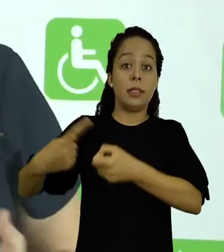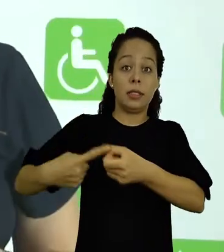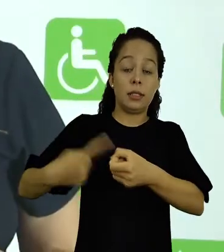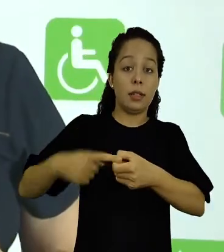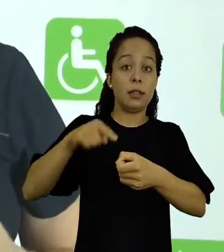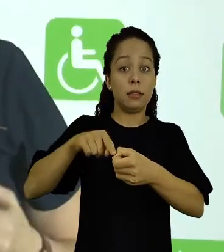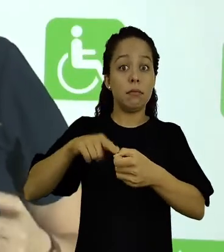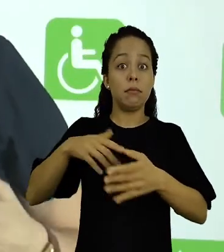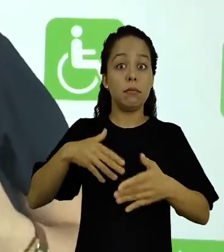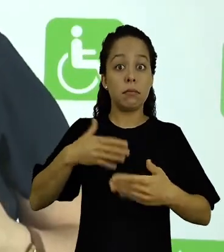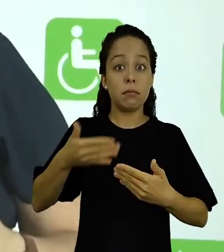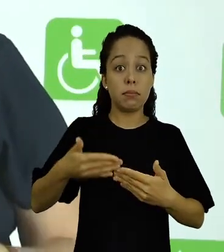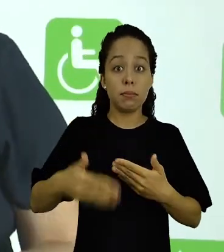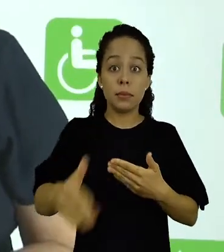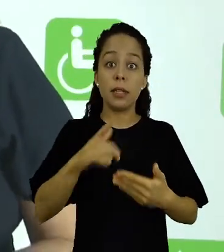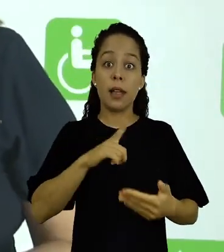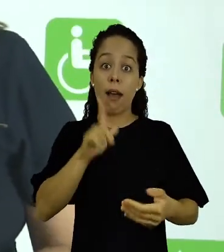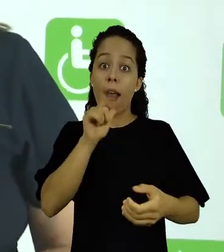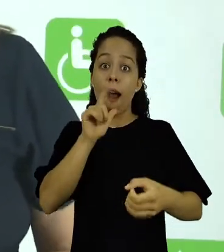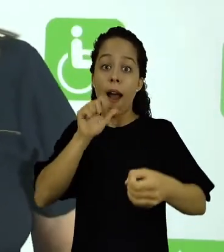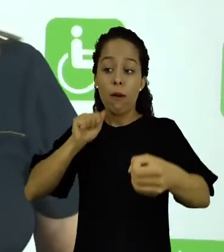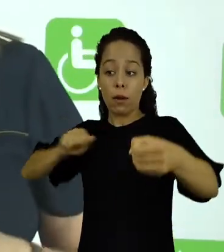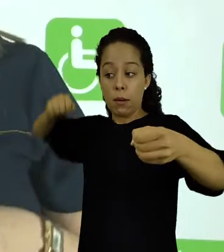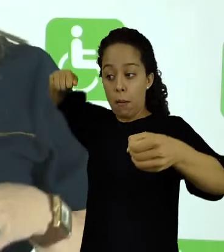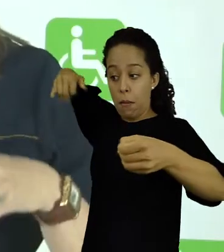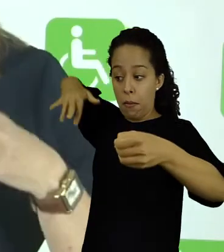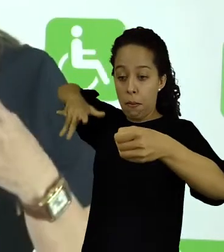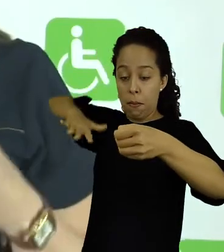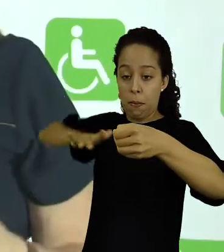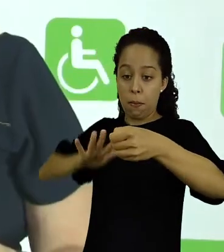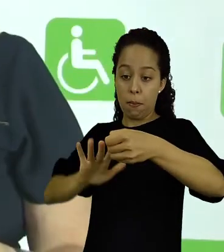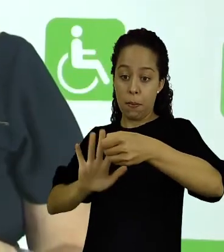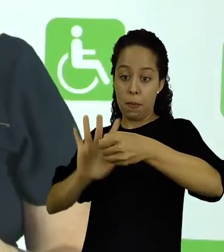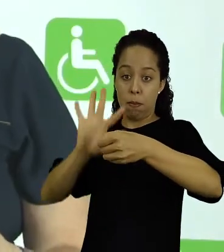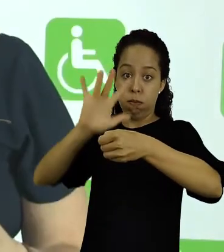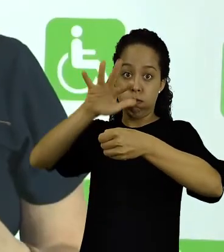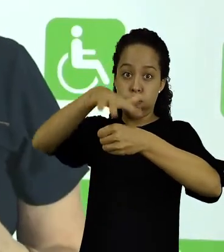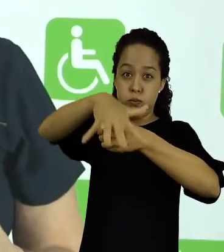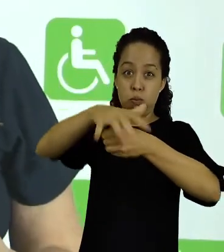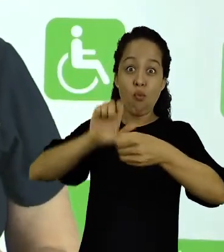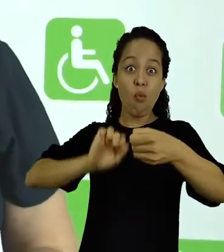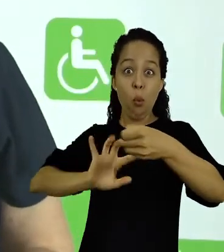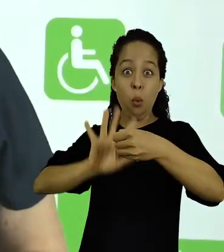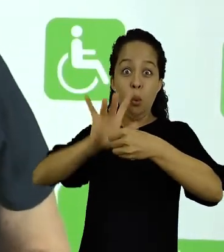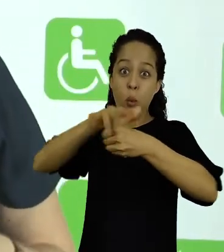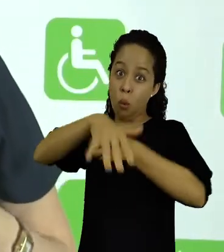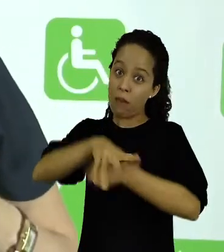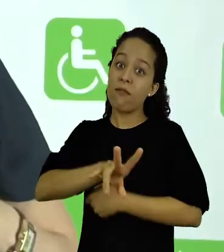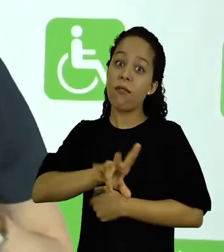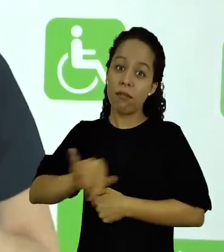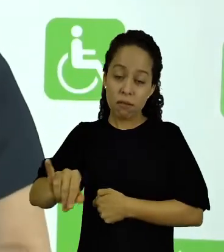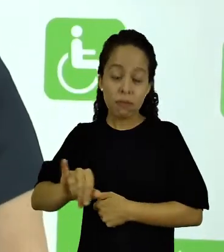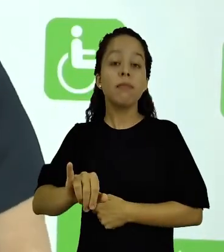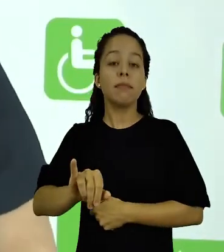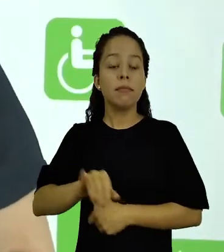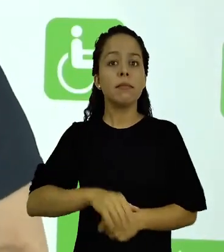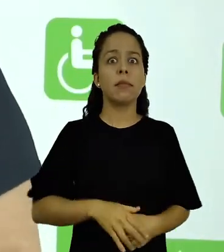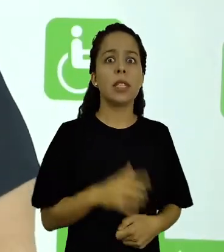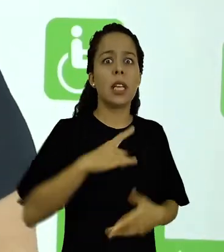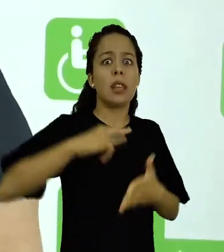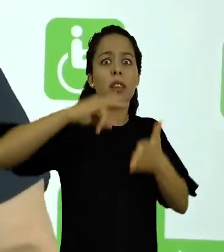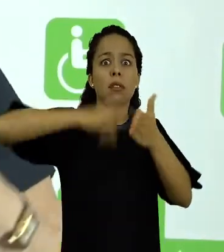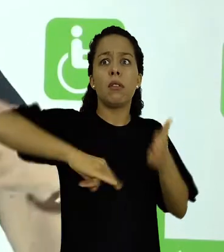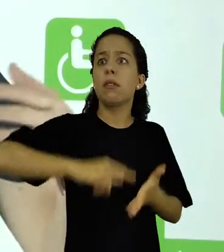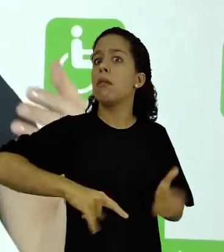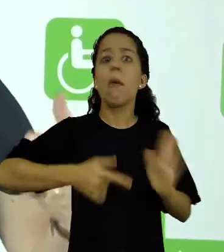onde eles moram será submersa pelas águas de uma represa. E eles, por não terem documentos que